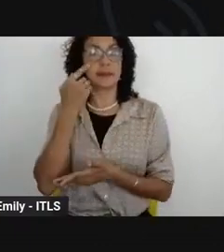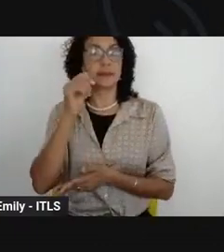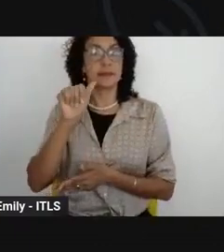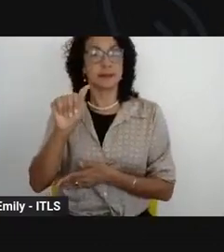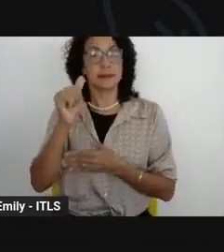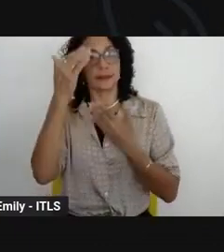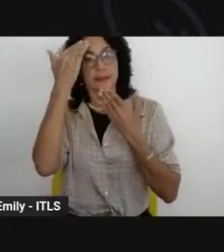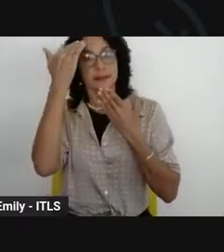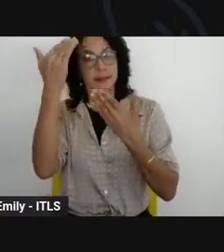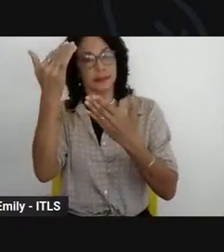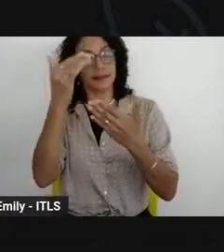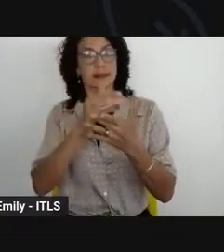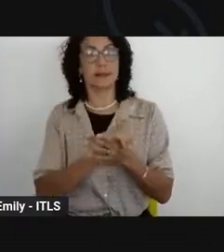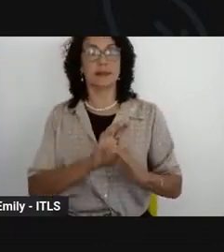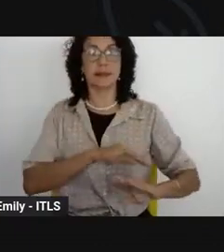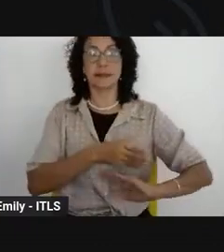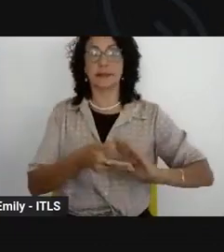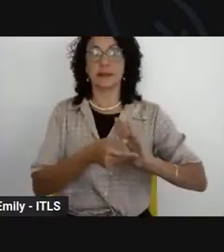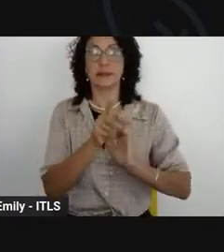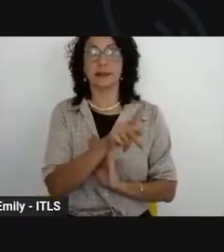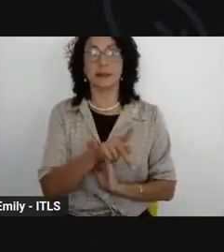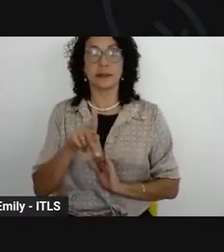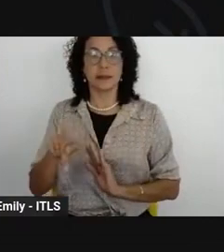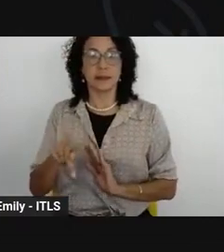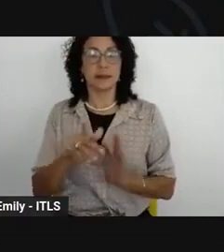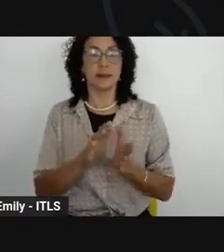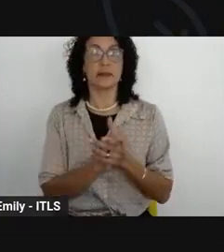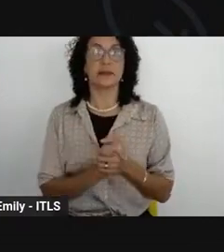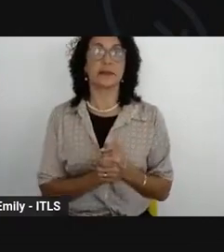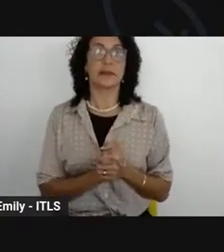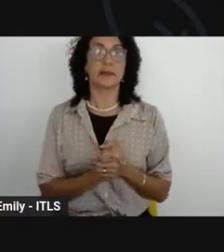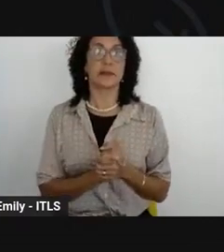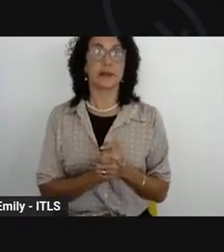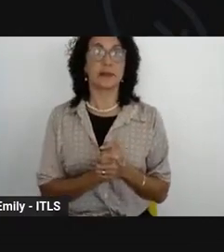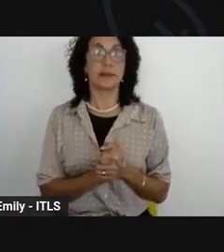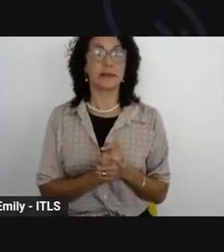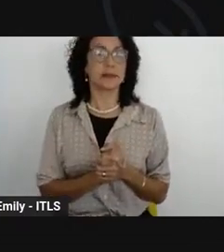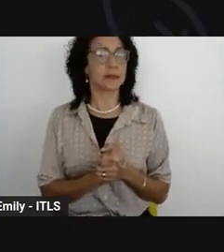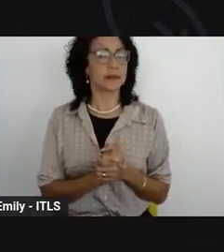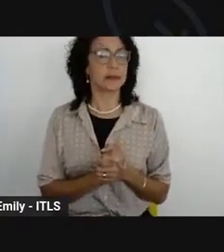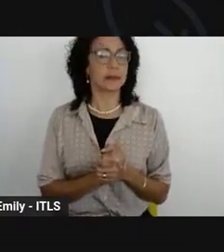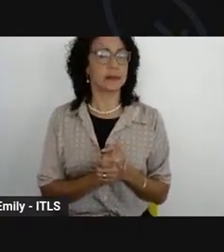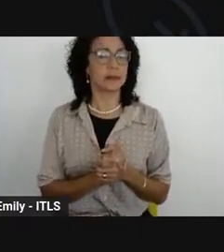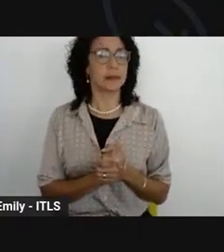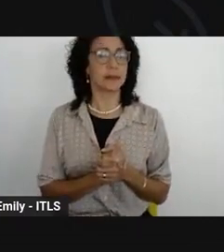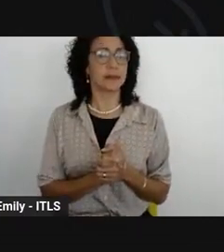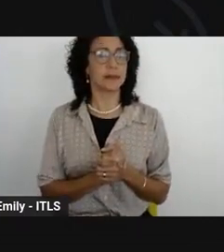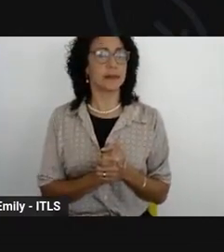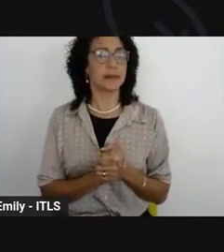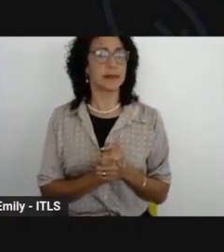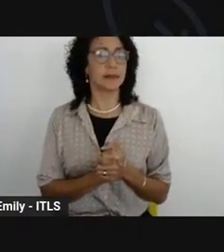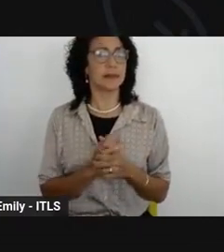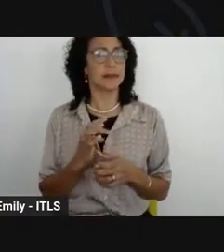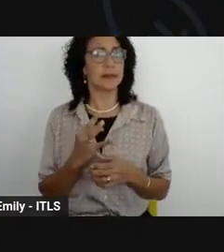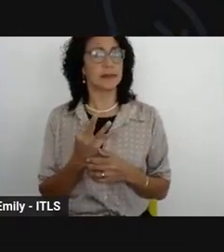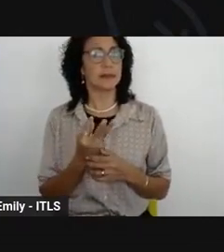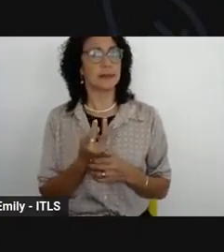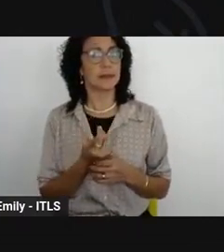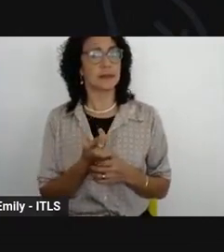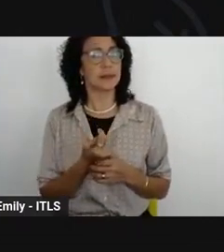da Graça professora Raio da Neve chefe da divisão de inclusão e diversidade e a todos os ouvintes